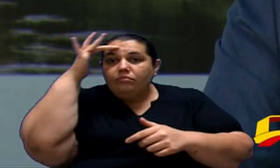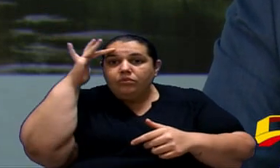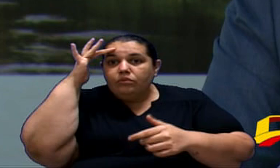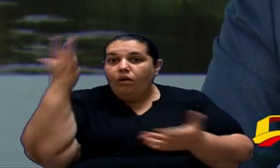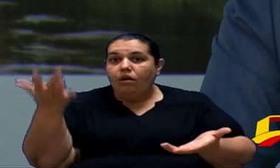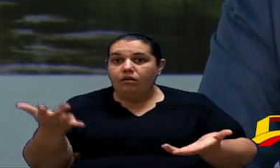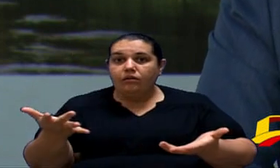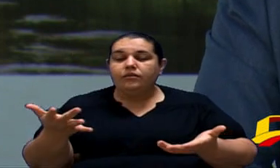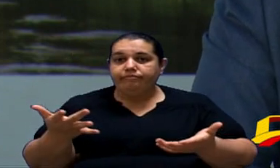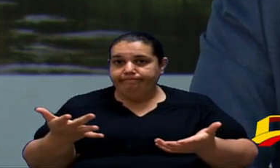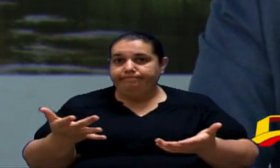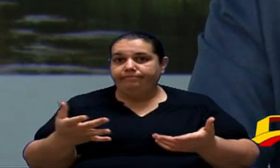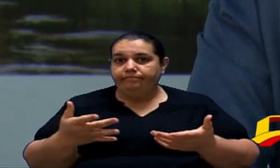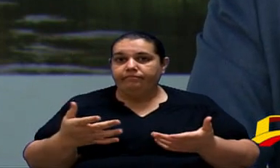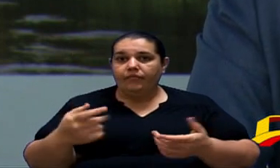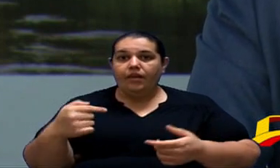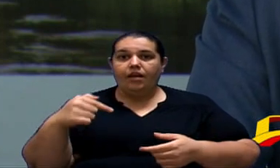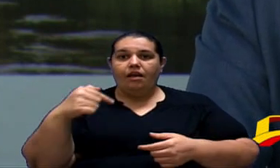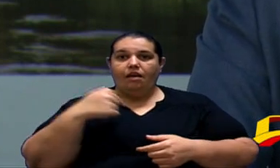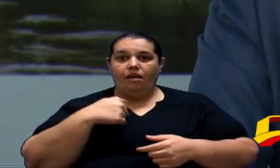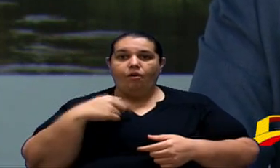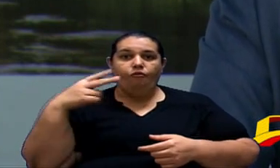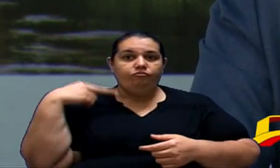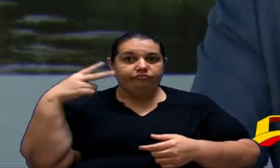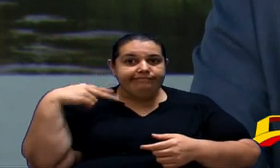Altíssimo Então Esse Vereador